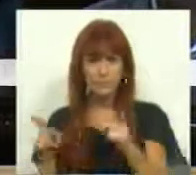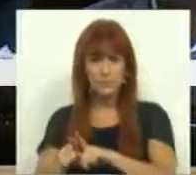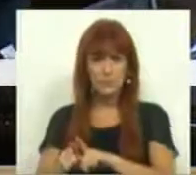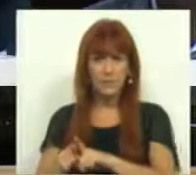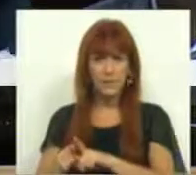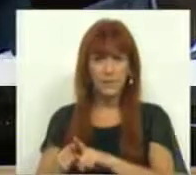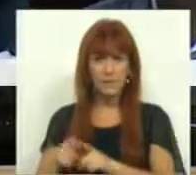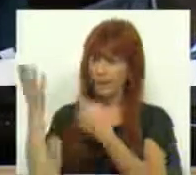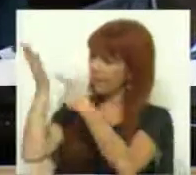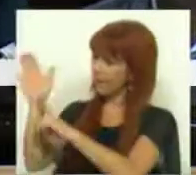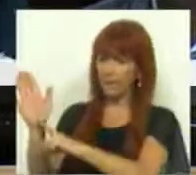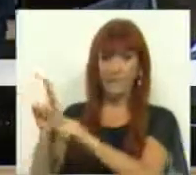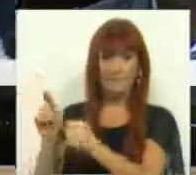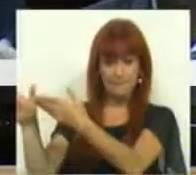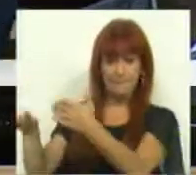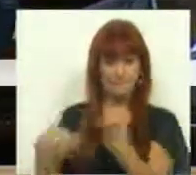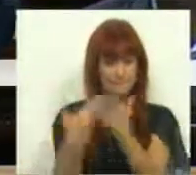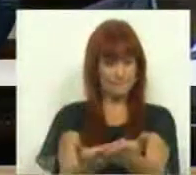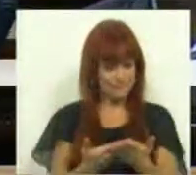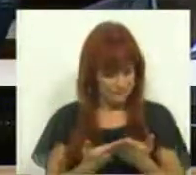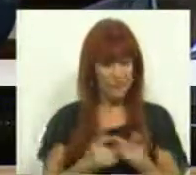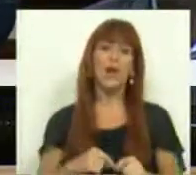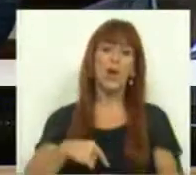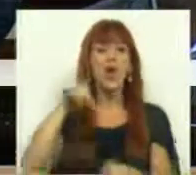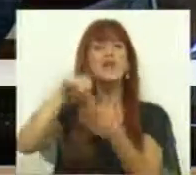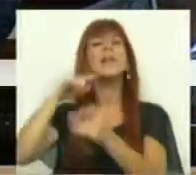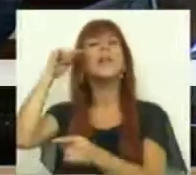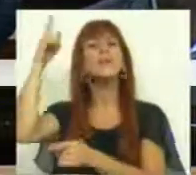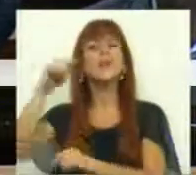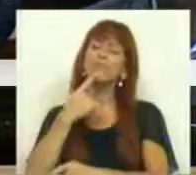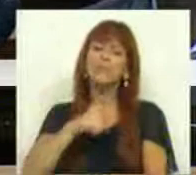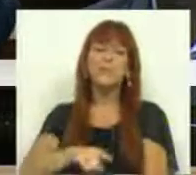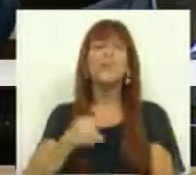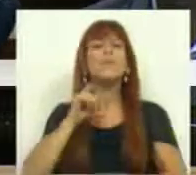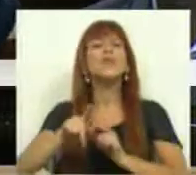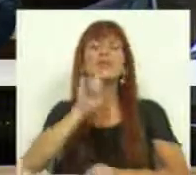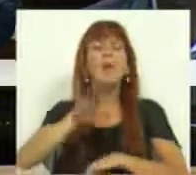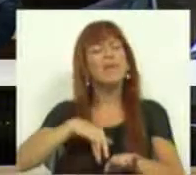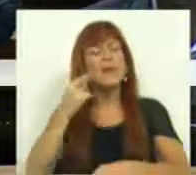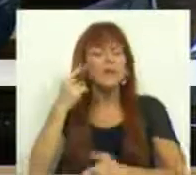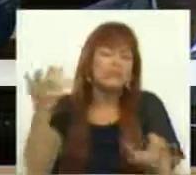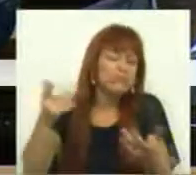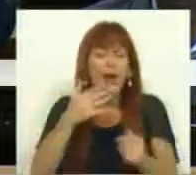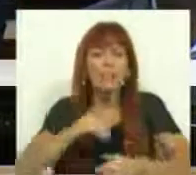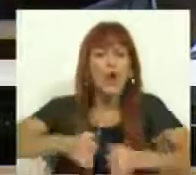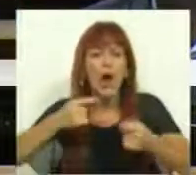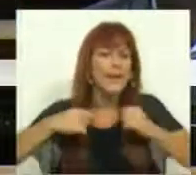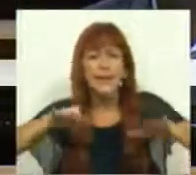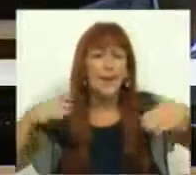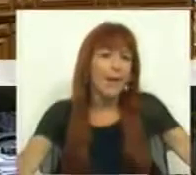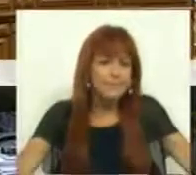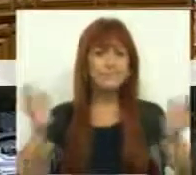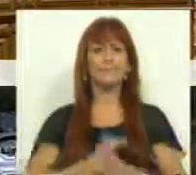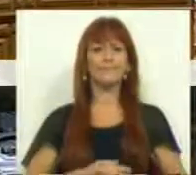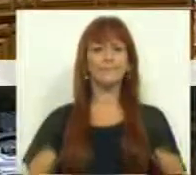paradigma da proposta que nos apresenta, nós, em certa especialidade, logo veremos o que que podemos fazer para melhorar esta iniciativa.